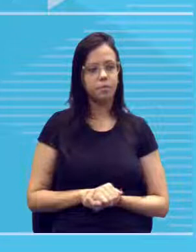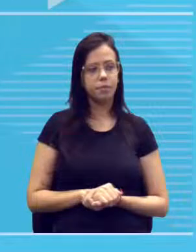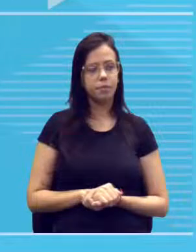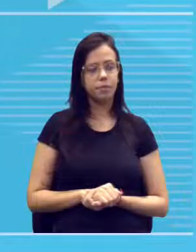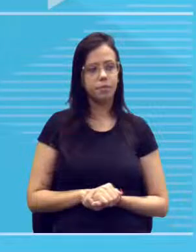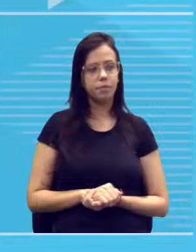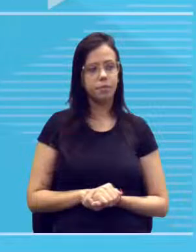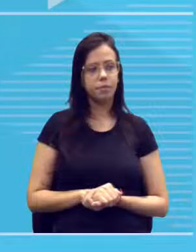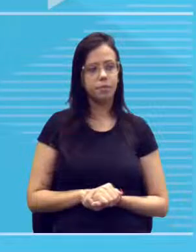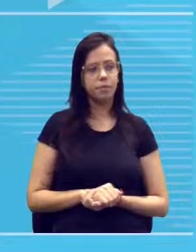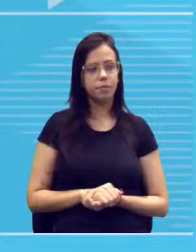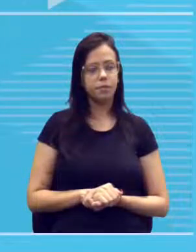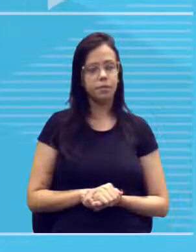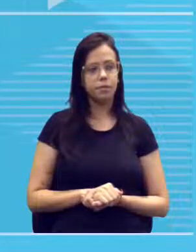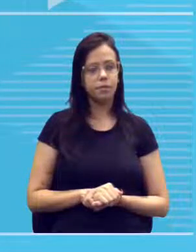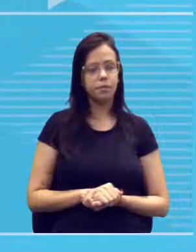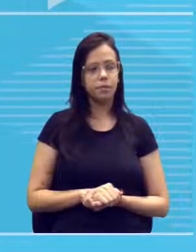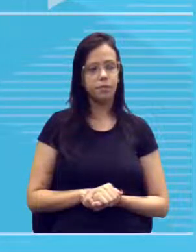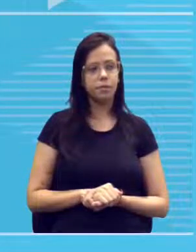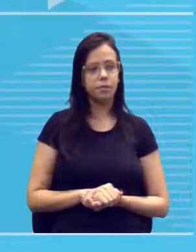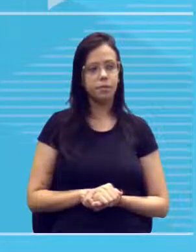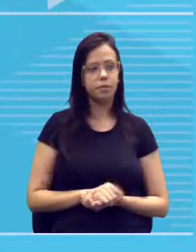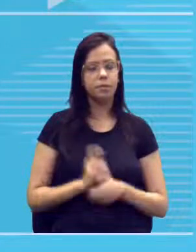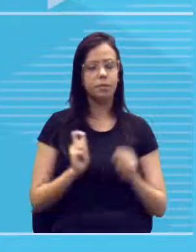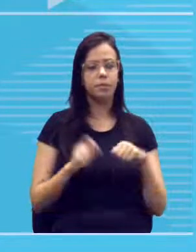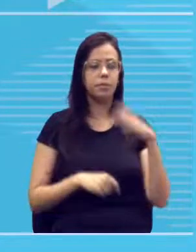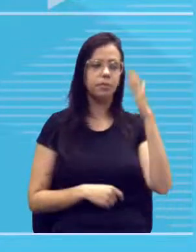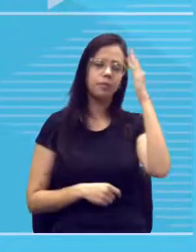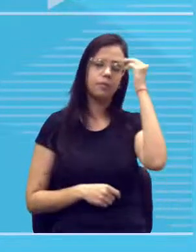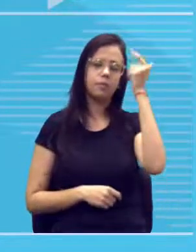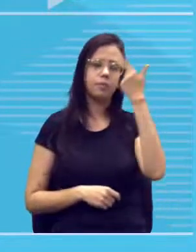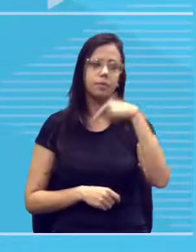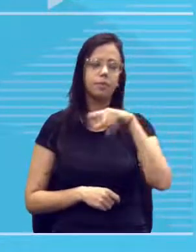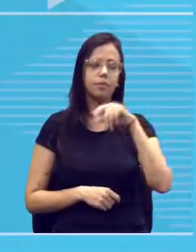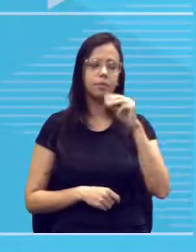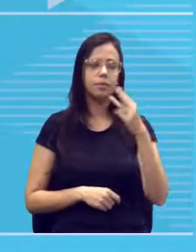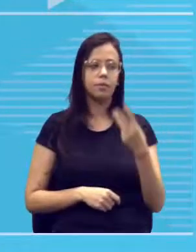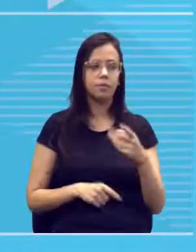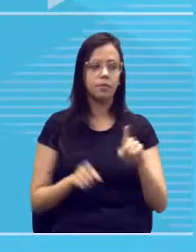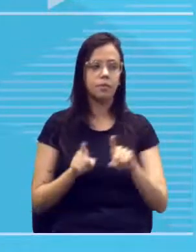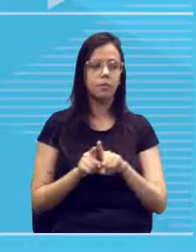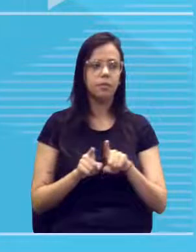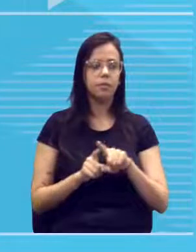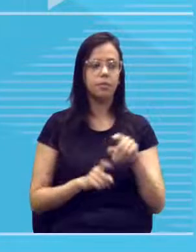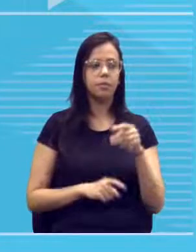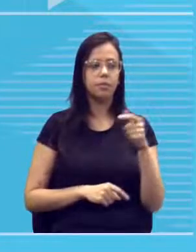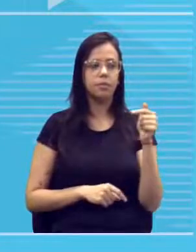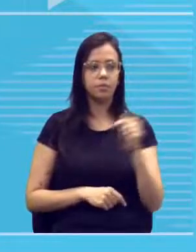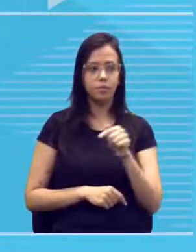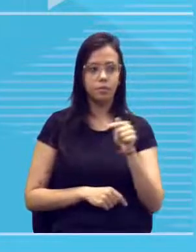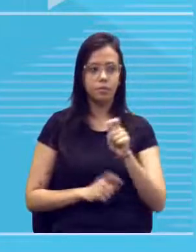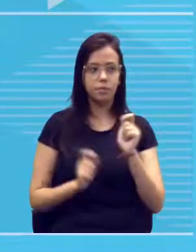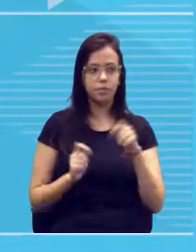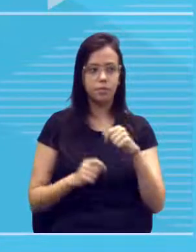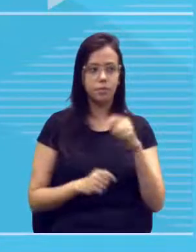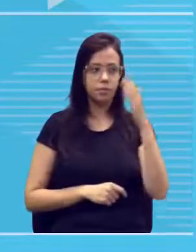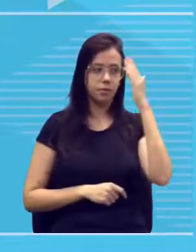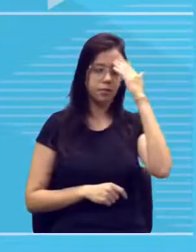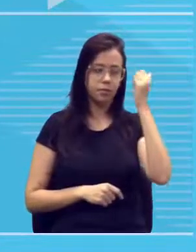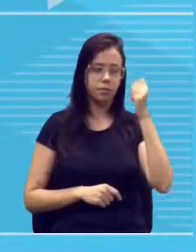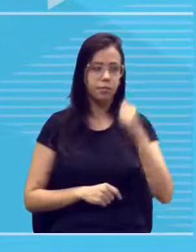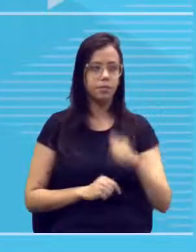saber, por exemplo, quem é o três, o sete, dá pra saber? Tá?